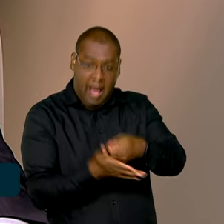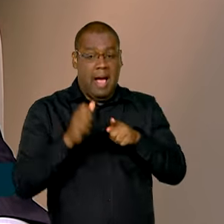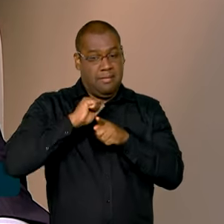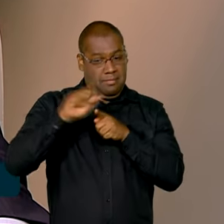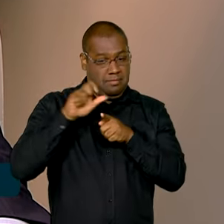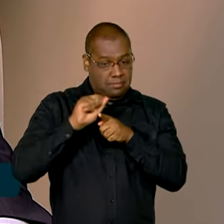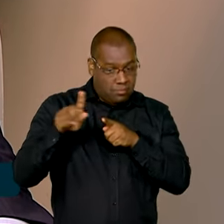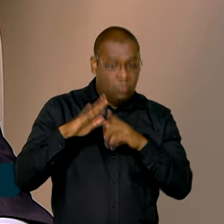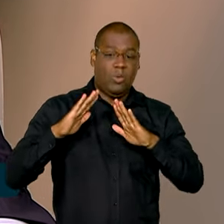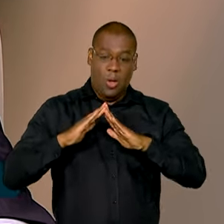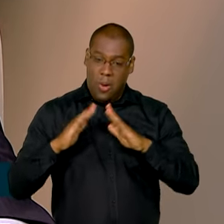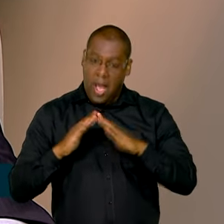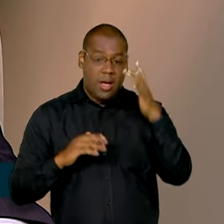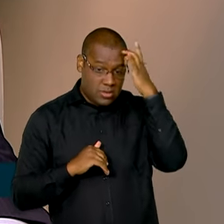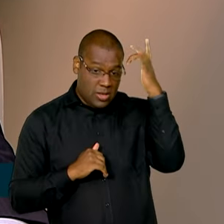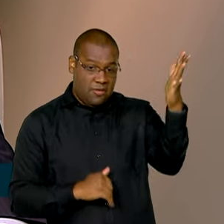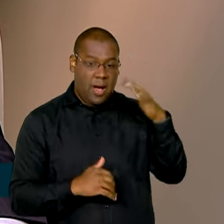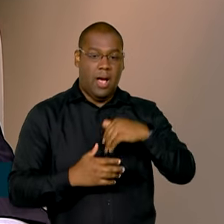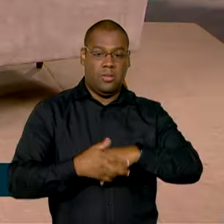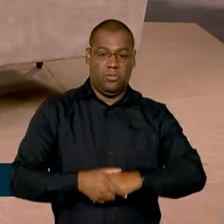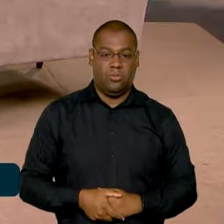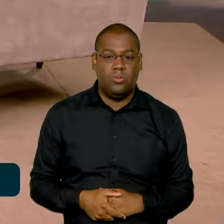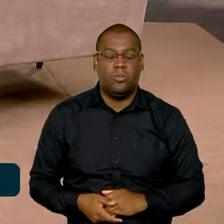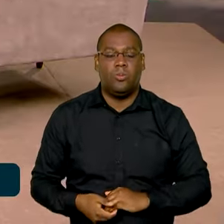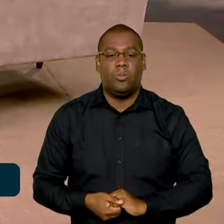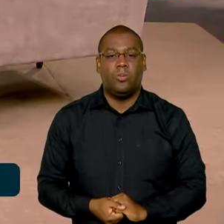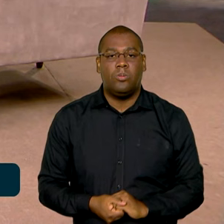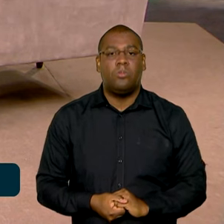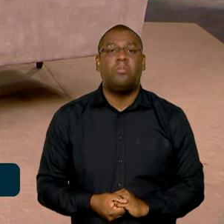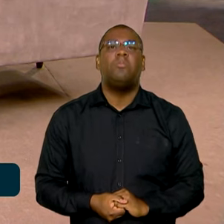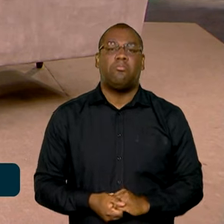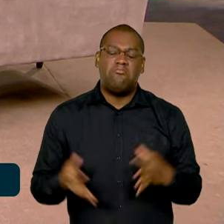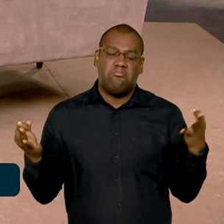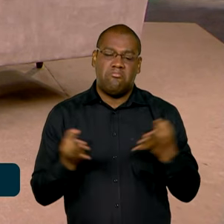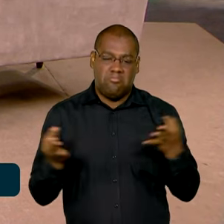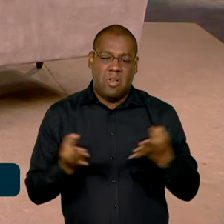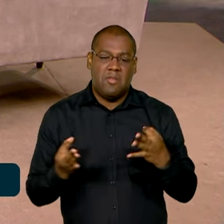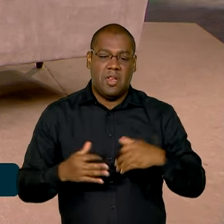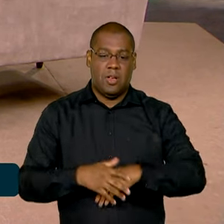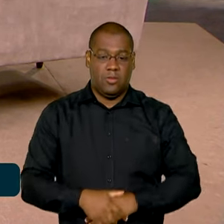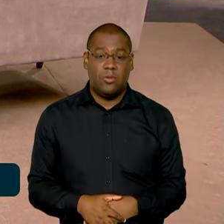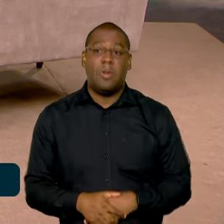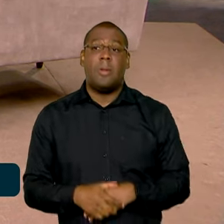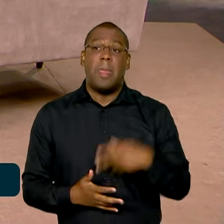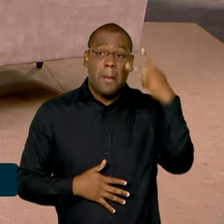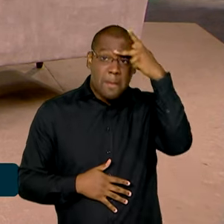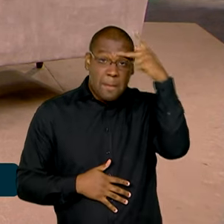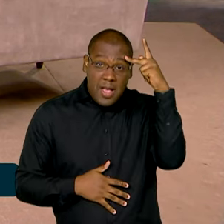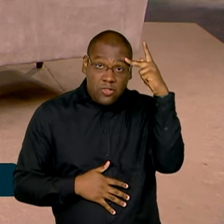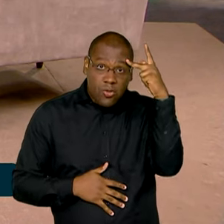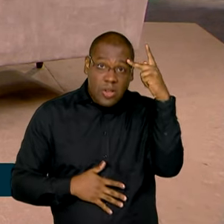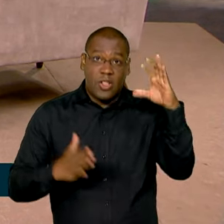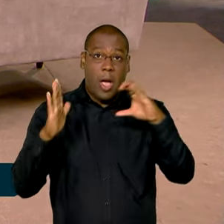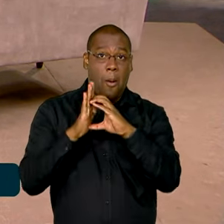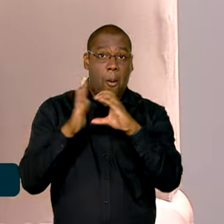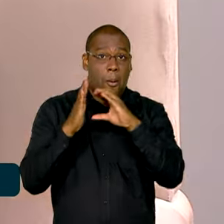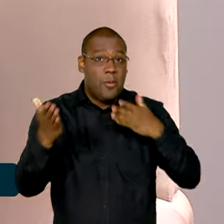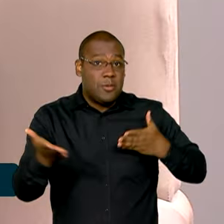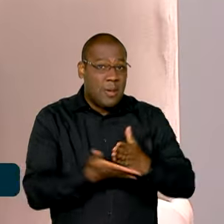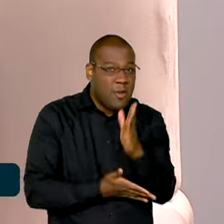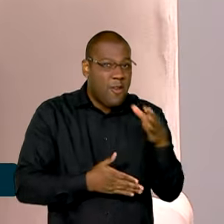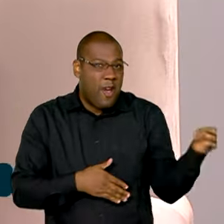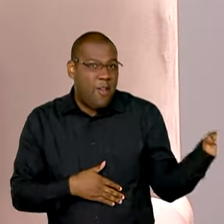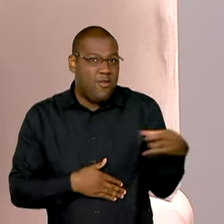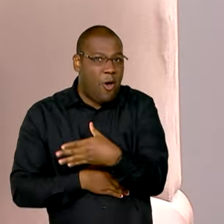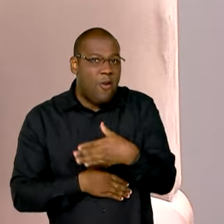isso, vamos chegar. O caminho está dado para a gente chegar. Perfeito, presidente. E sobre os novos concursados que estão chegando no INSS,